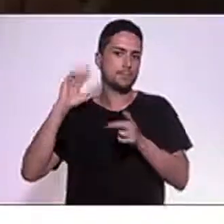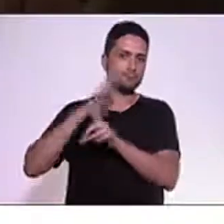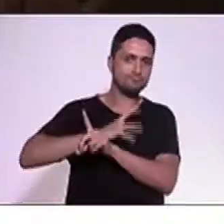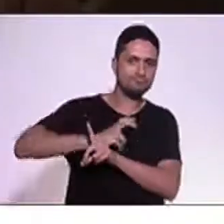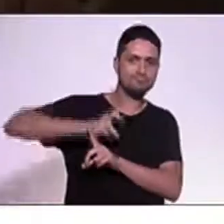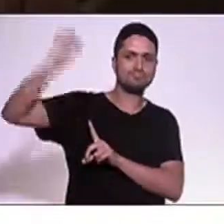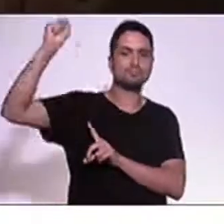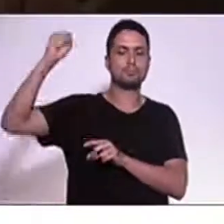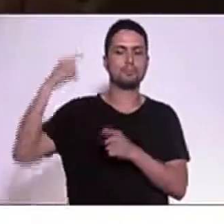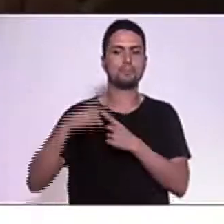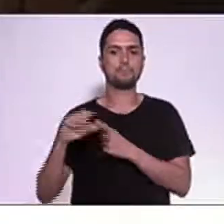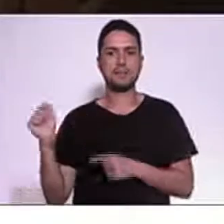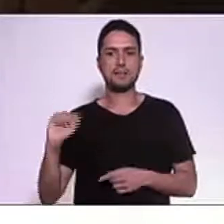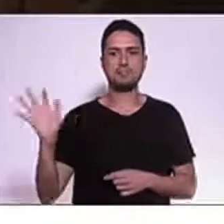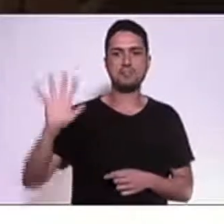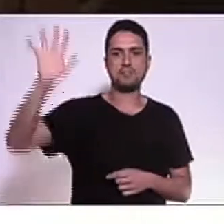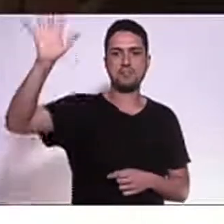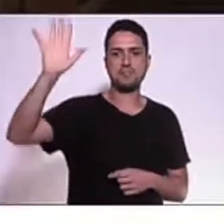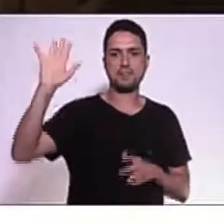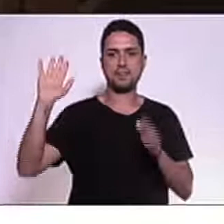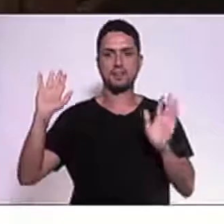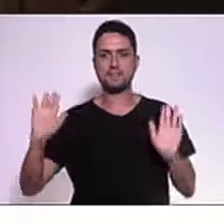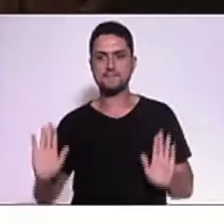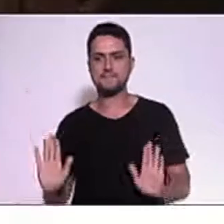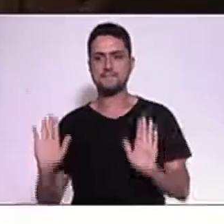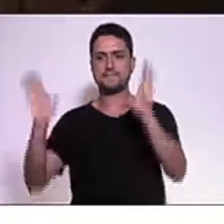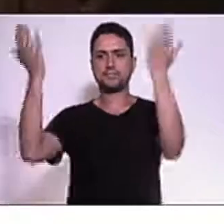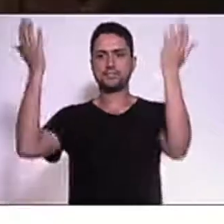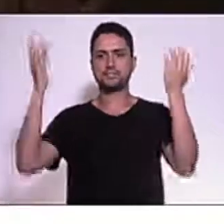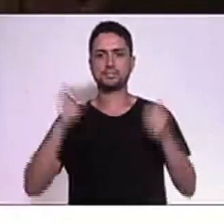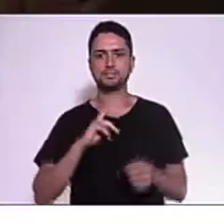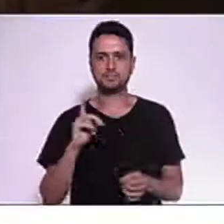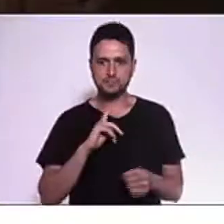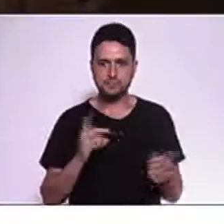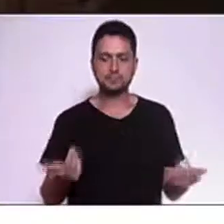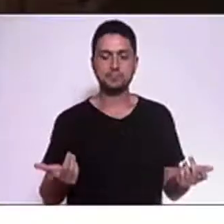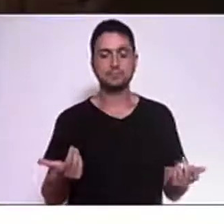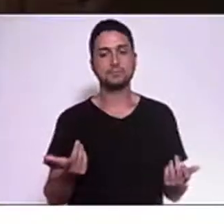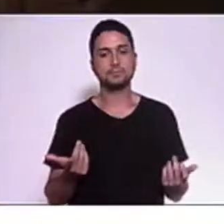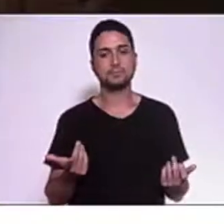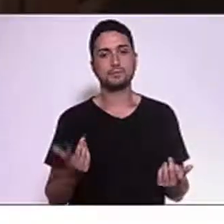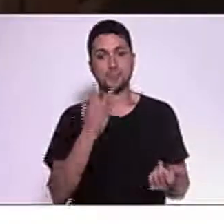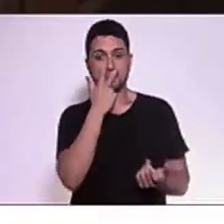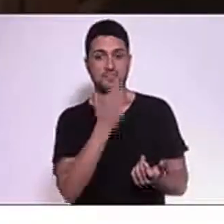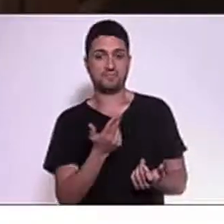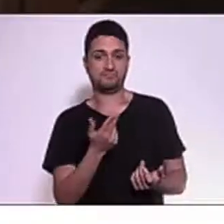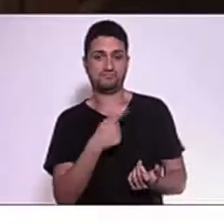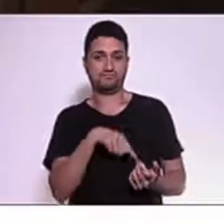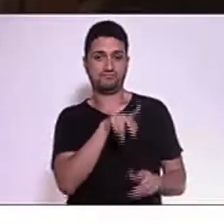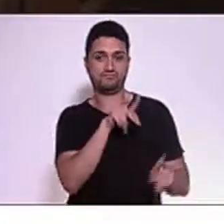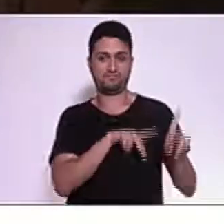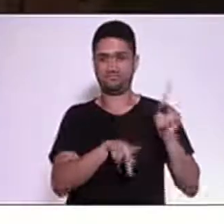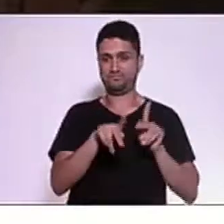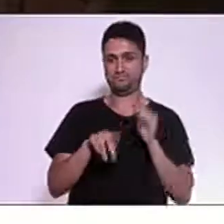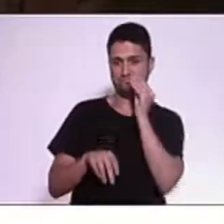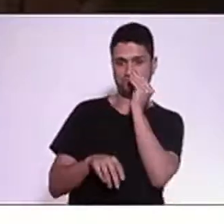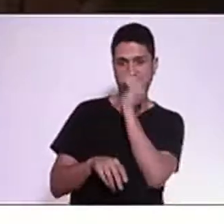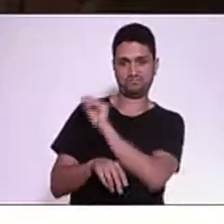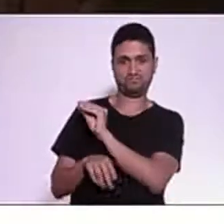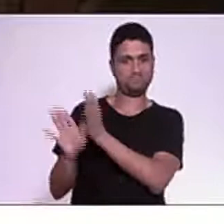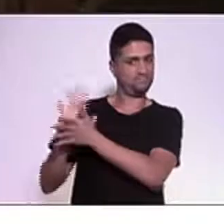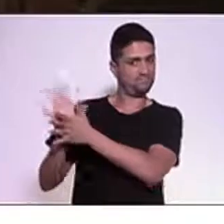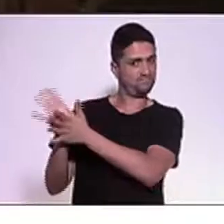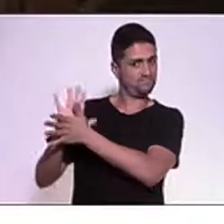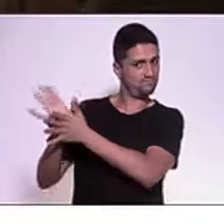festa, festa na favela, e que muitas vezes é encarado de maneira discriminatória, de